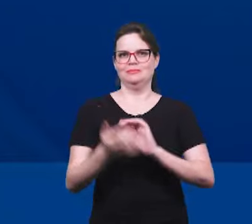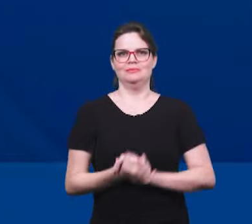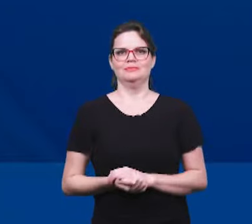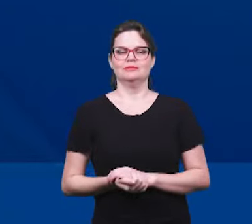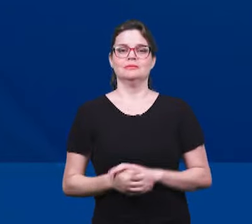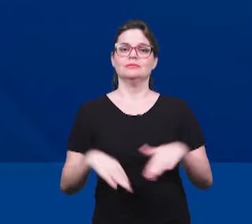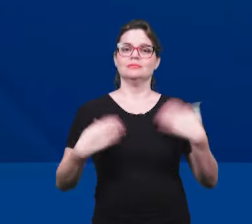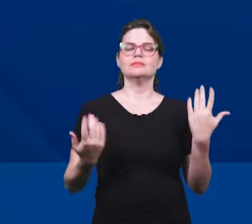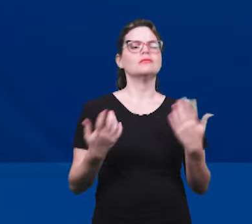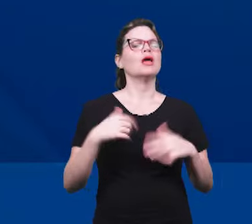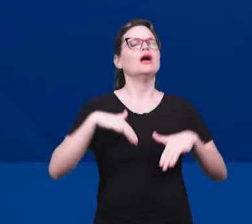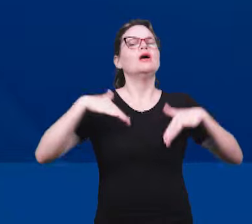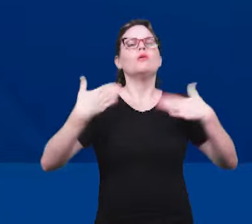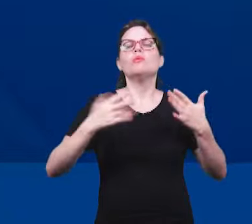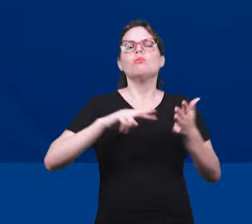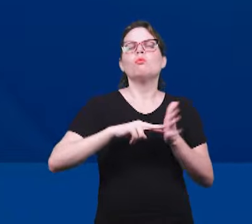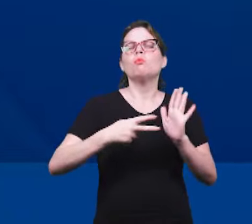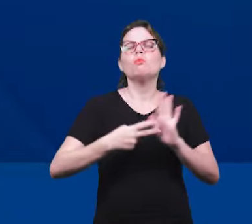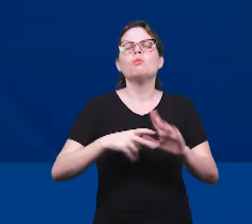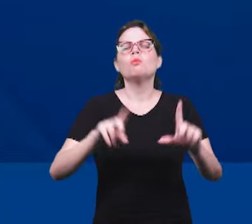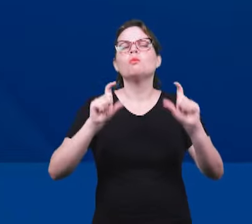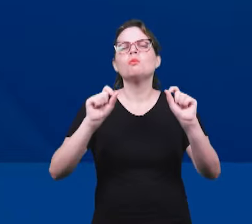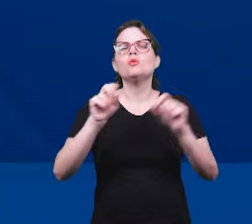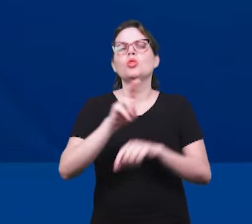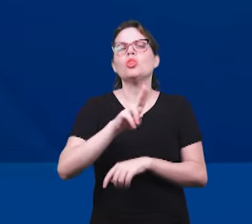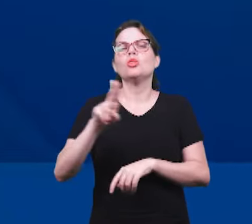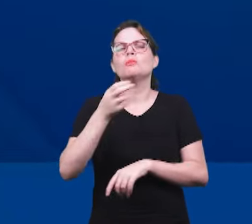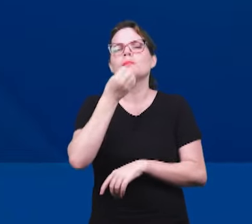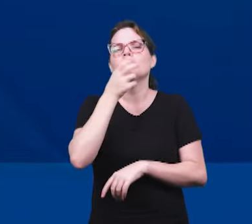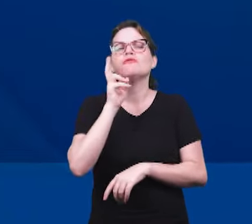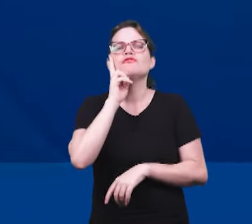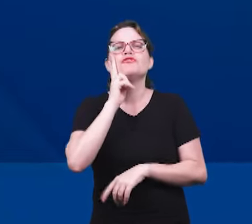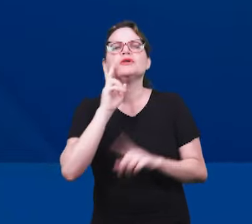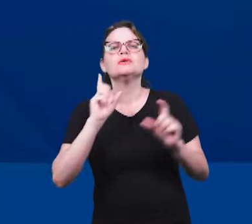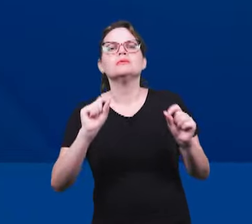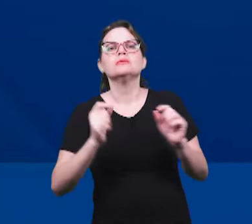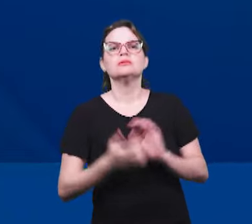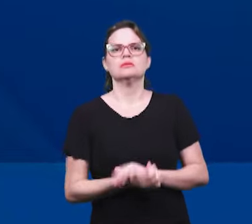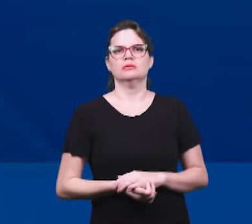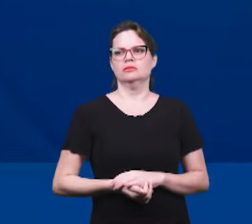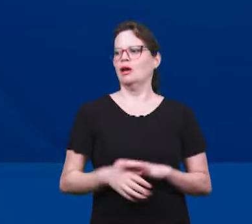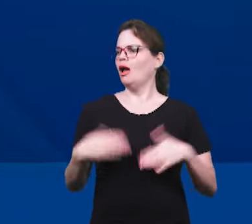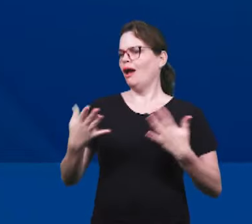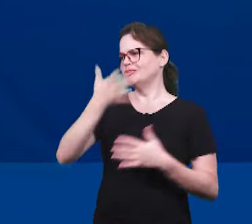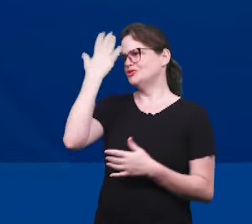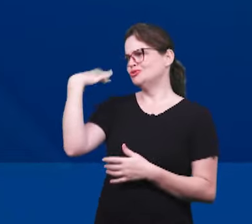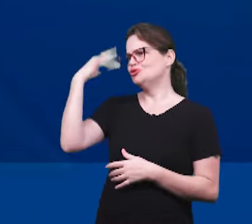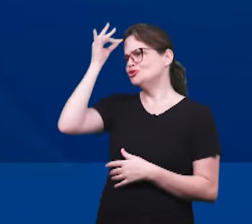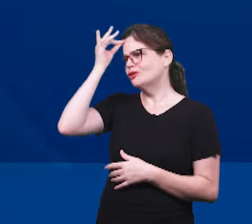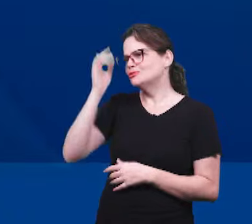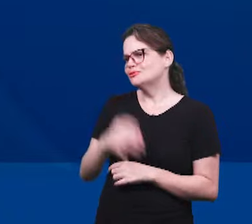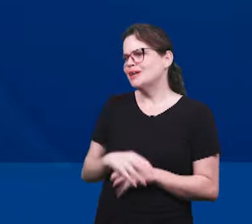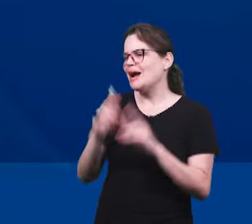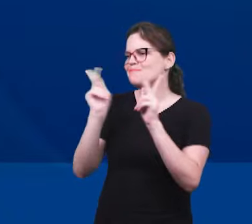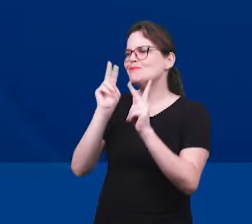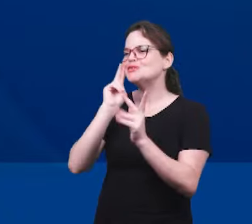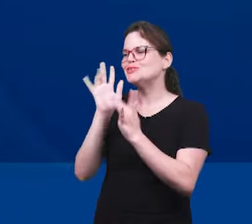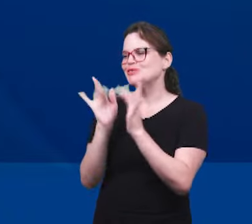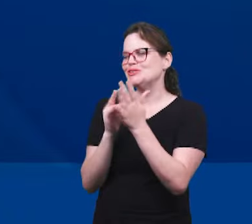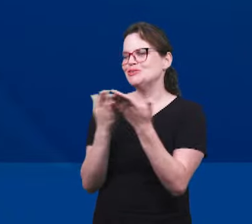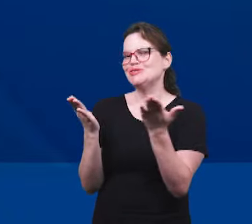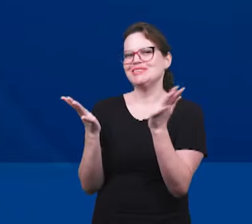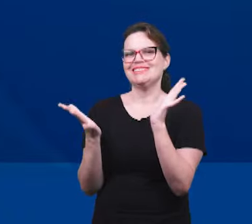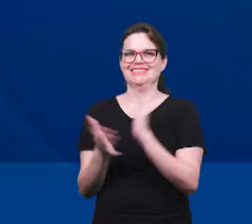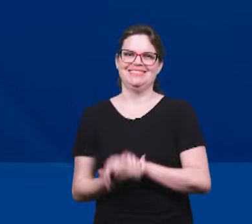Lívia Lívia qual é o significado da expressão o bom vinho é o sim do santo a paz do Senhor